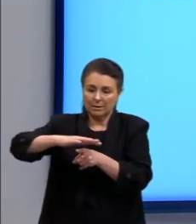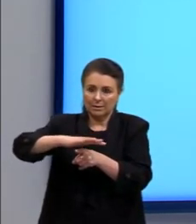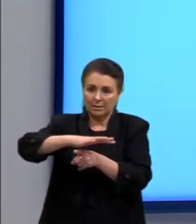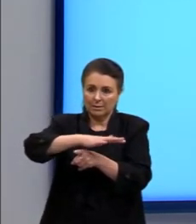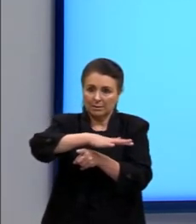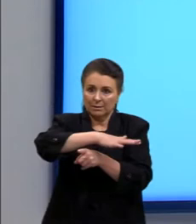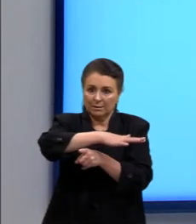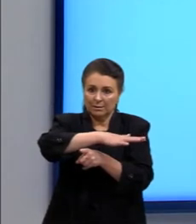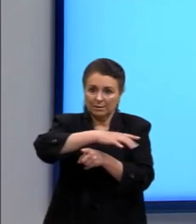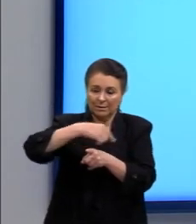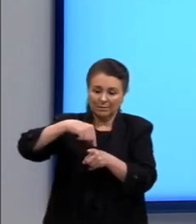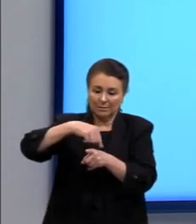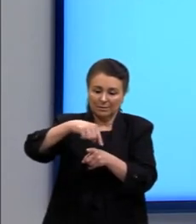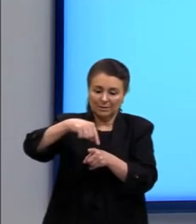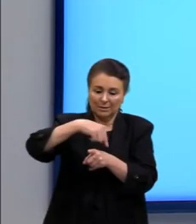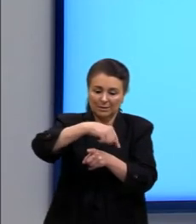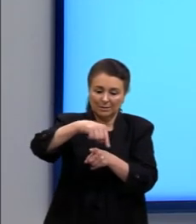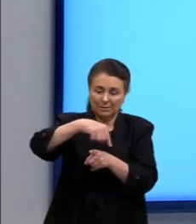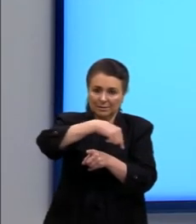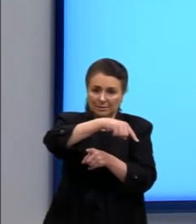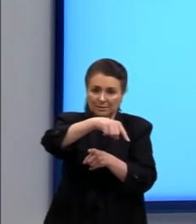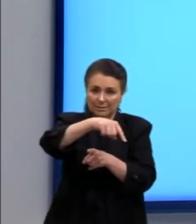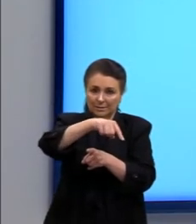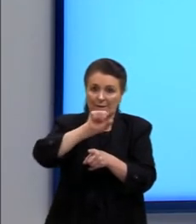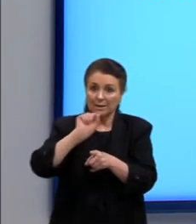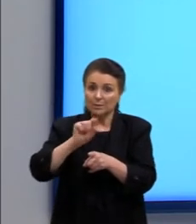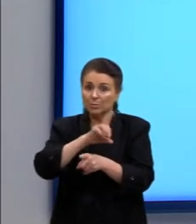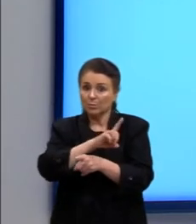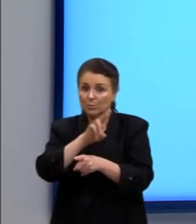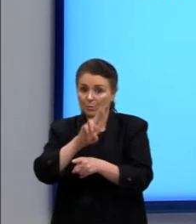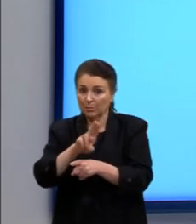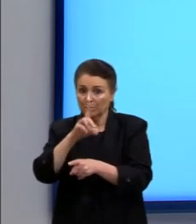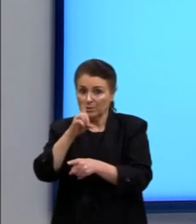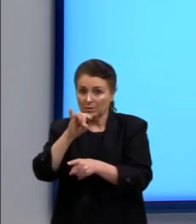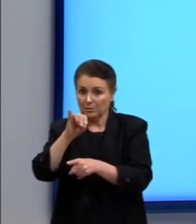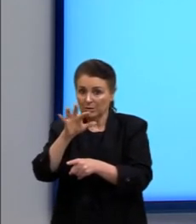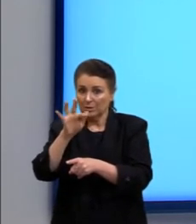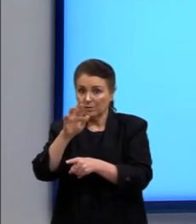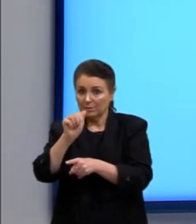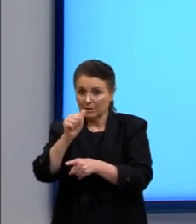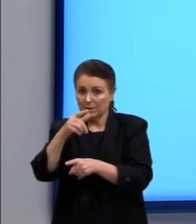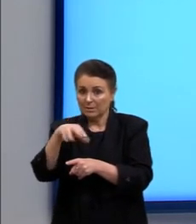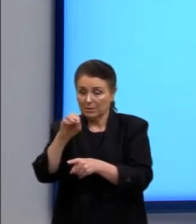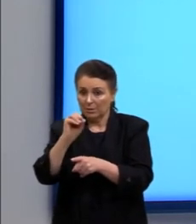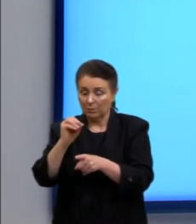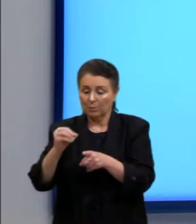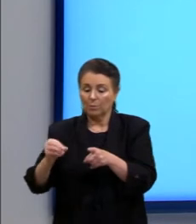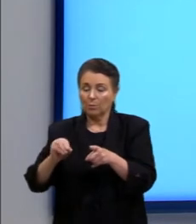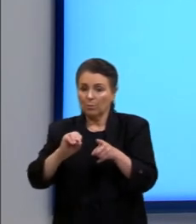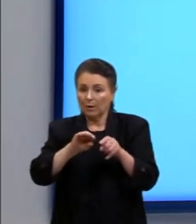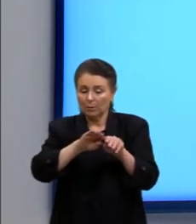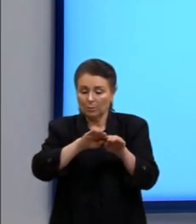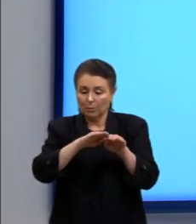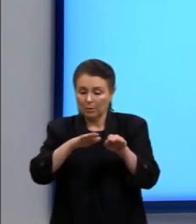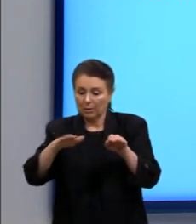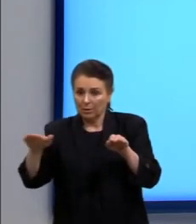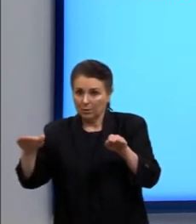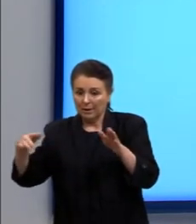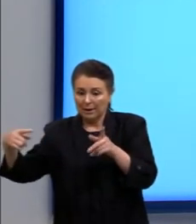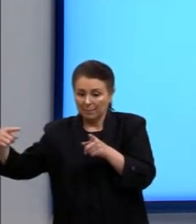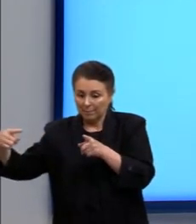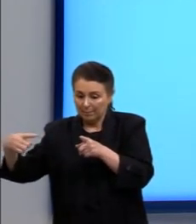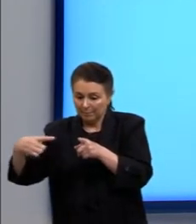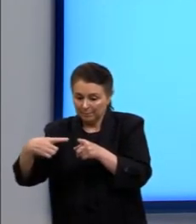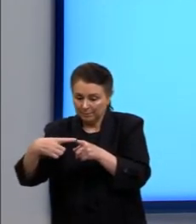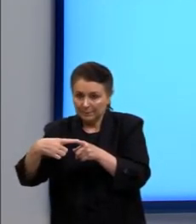forma circular. Isso é a difração. É quando a onda, ela vai, então, ultrapassar obstáculos